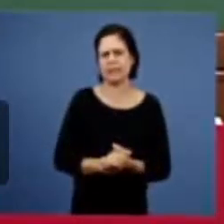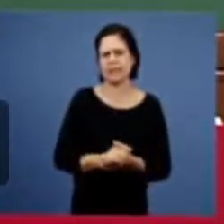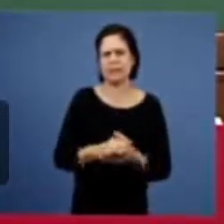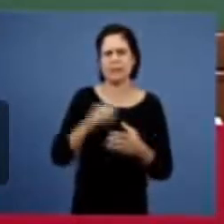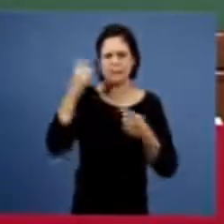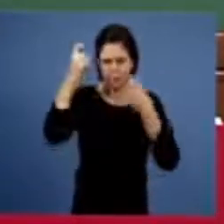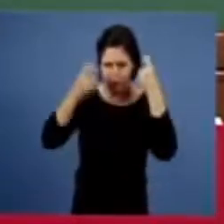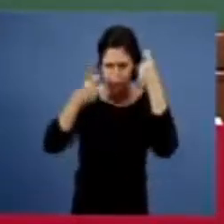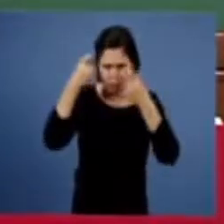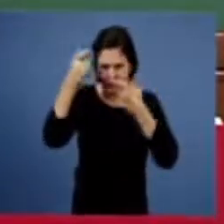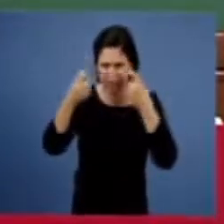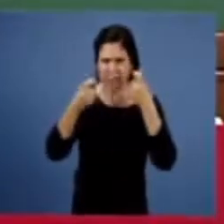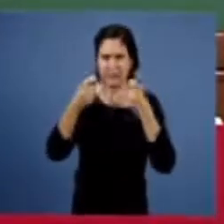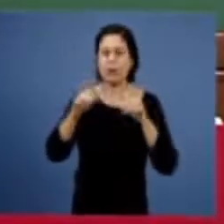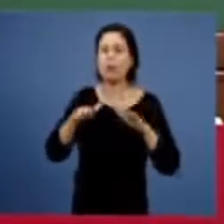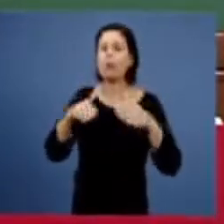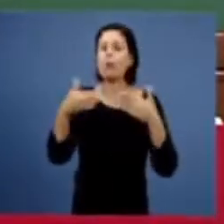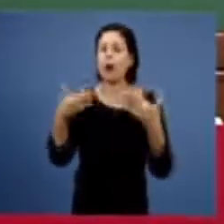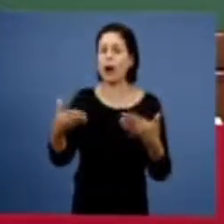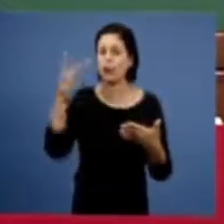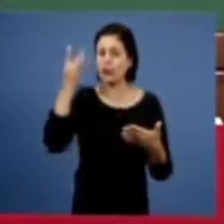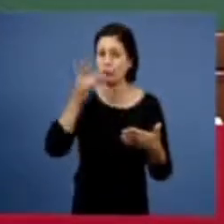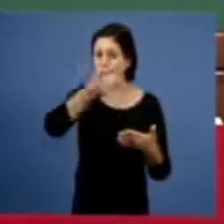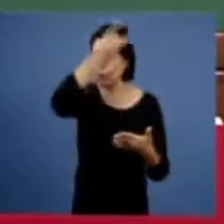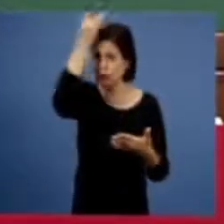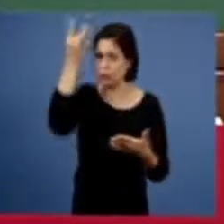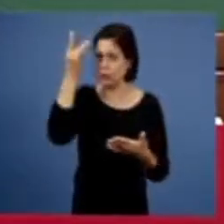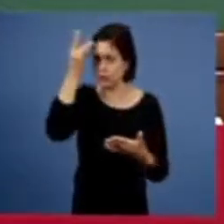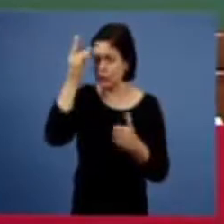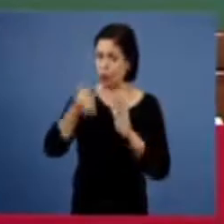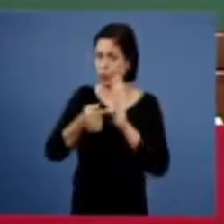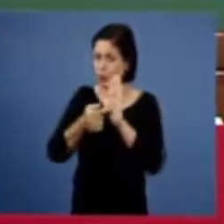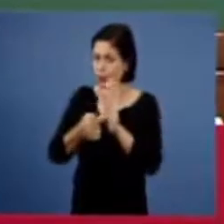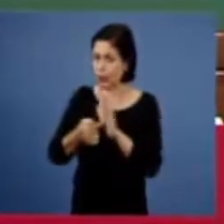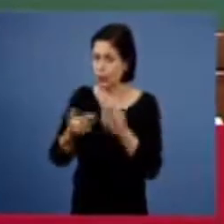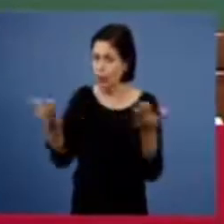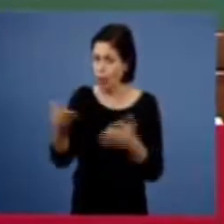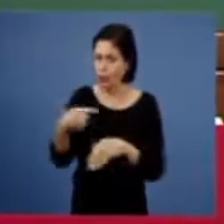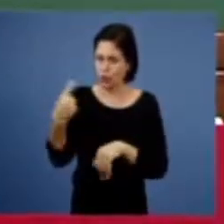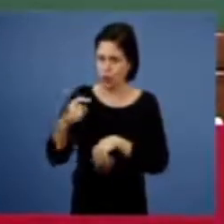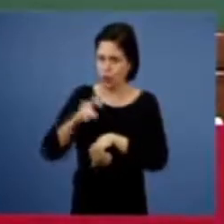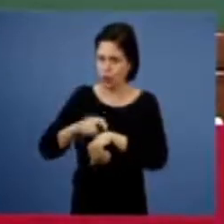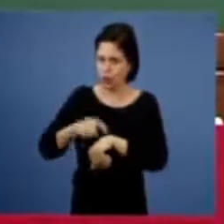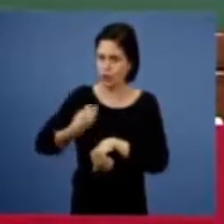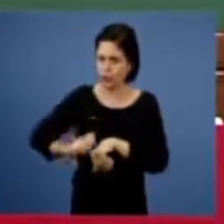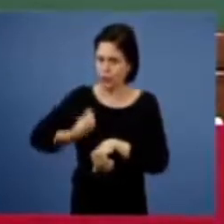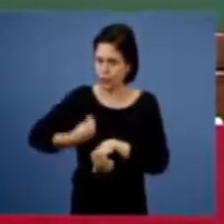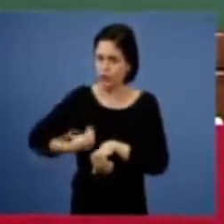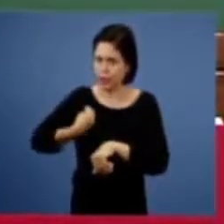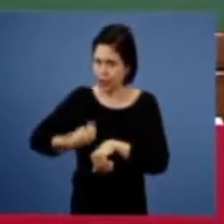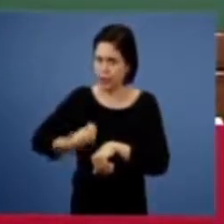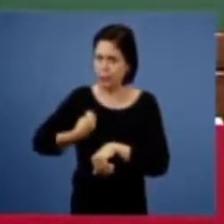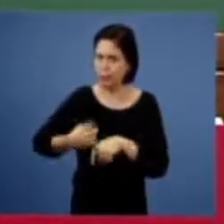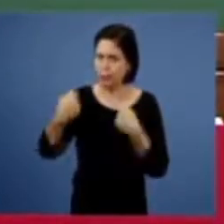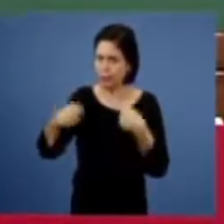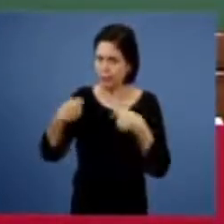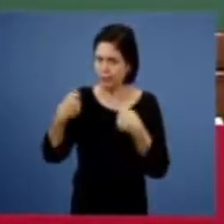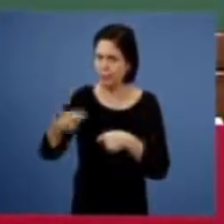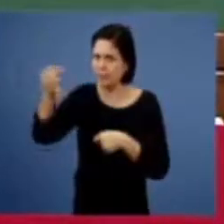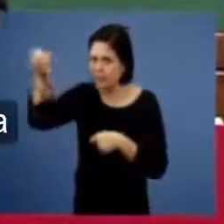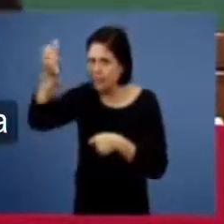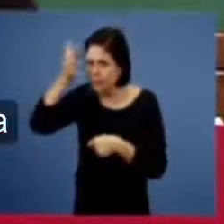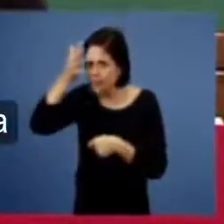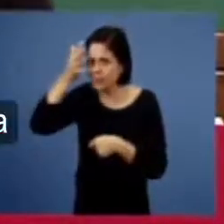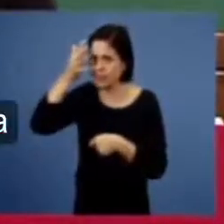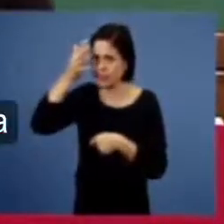sem o objetivo que o Espírito Santo determinou para esse tempo que estamos vivendo lembramos dos nossos irmãos que estão nos